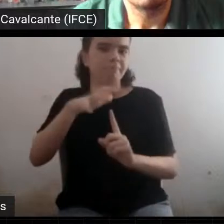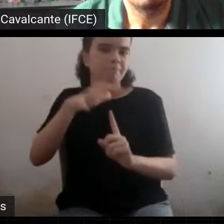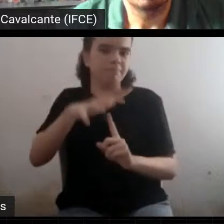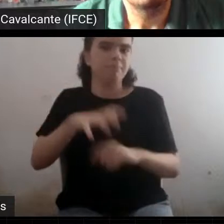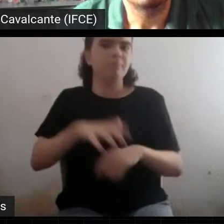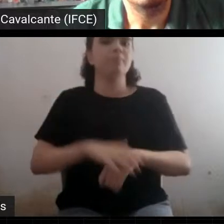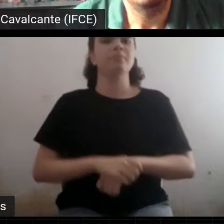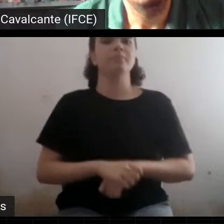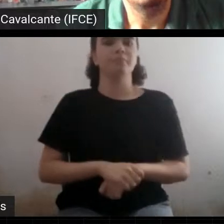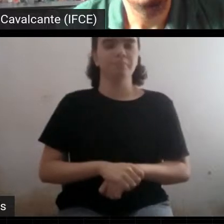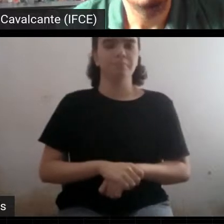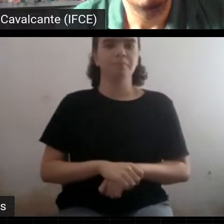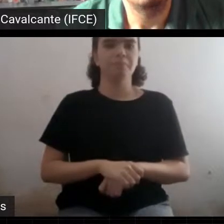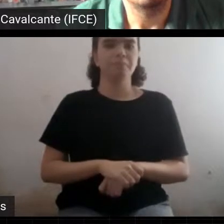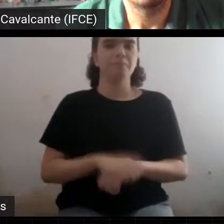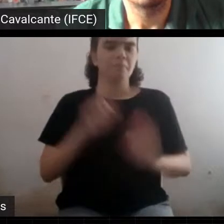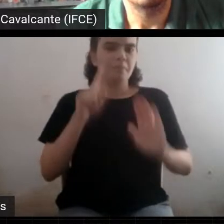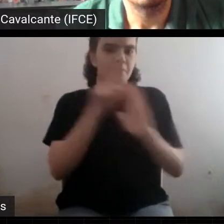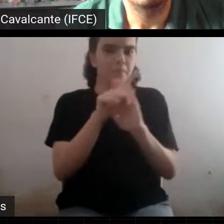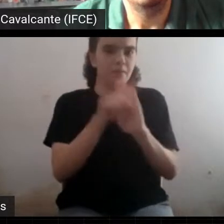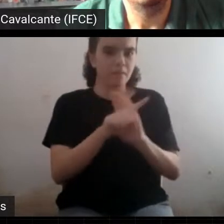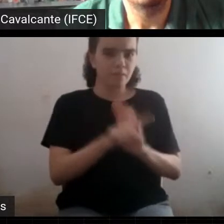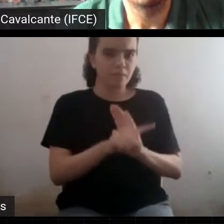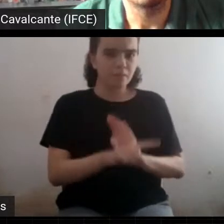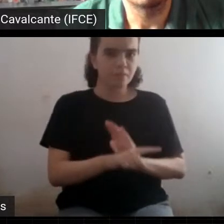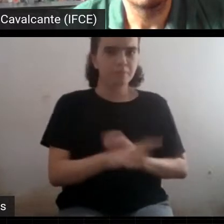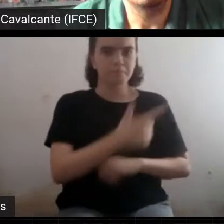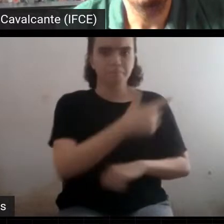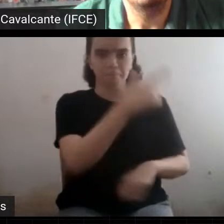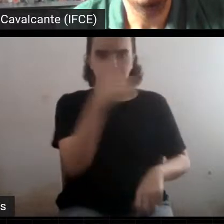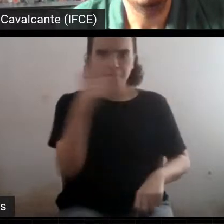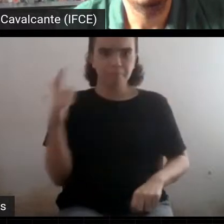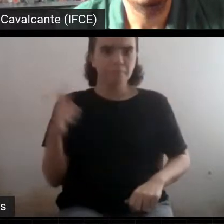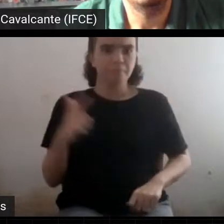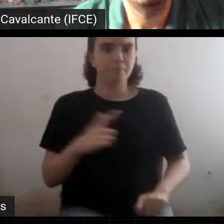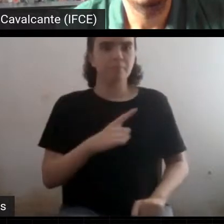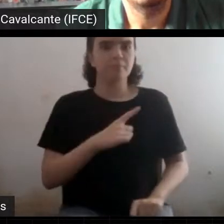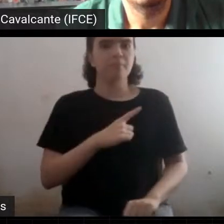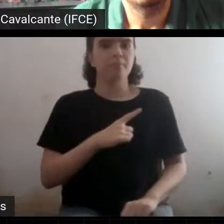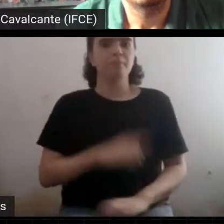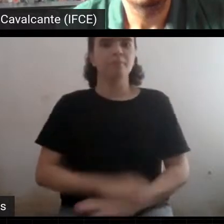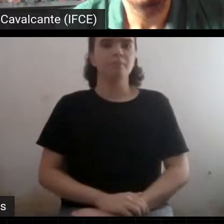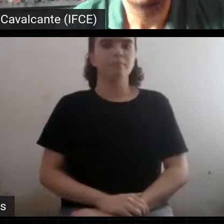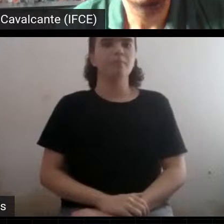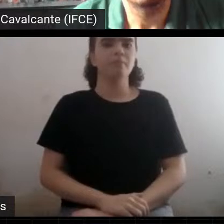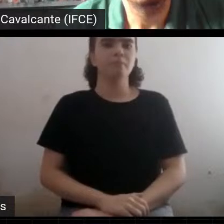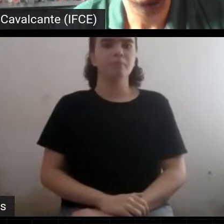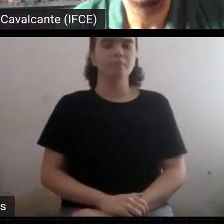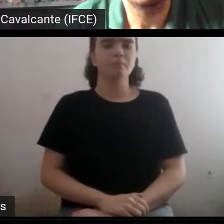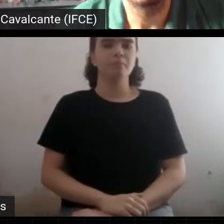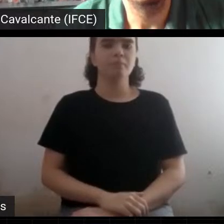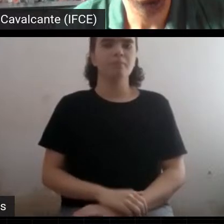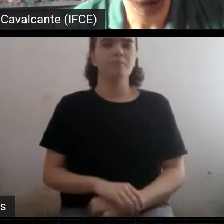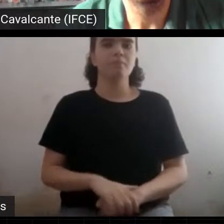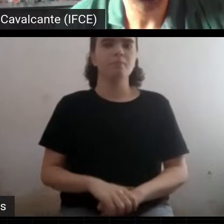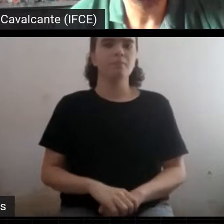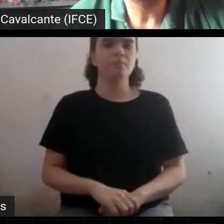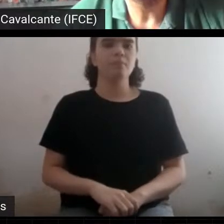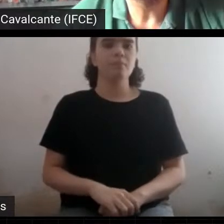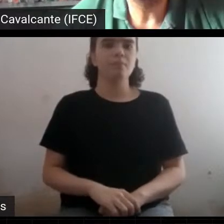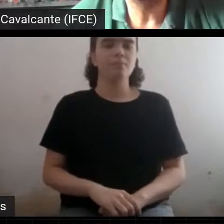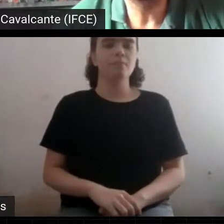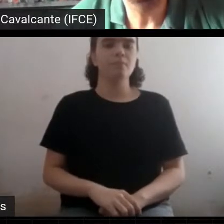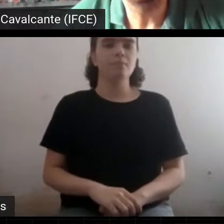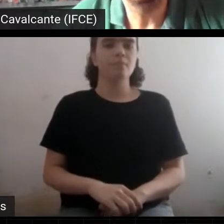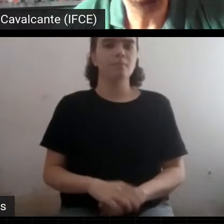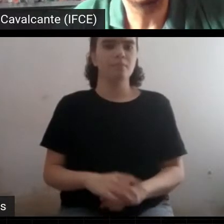Mais alguma questão? O professor Reinaldo, o professor Kepler, apareceram algumas perguntas de